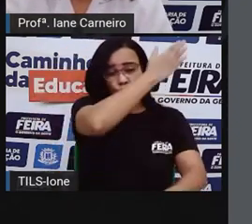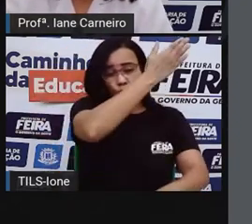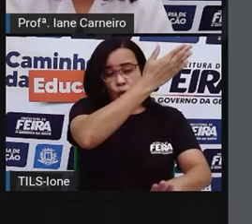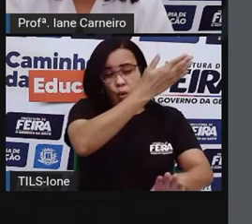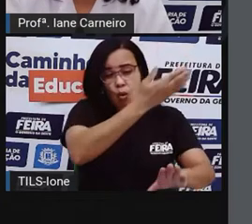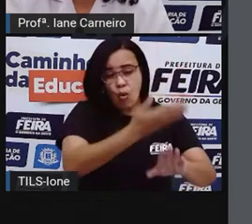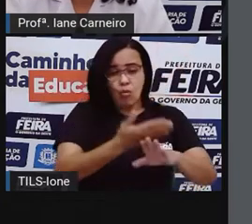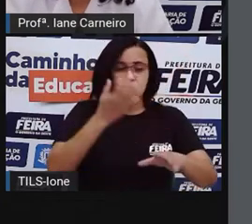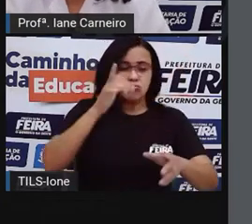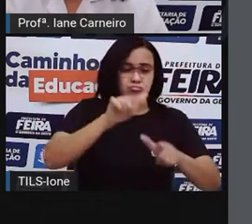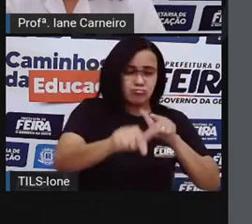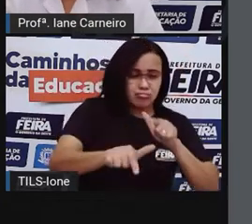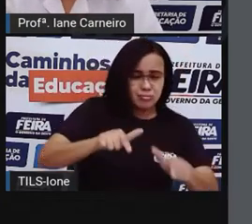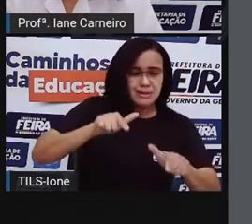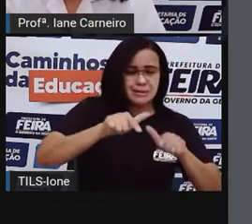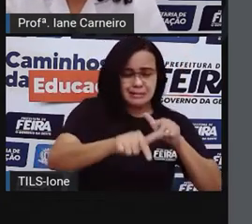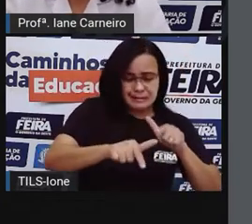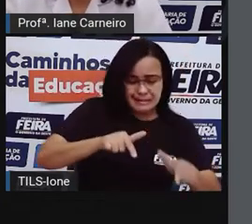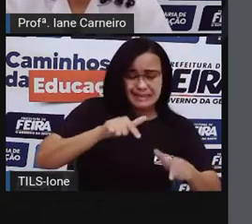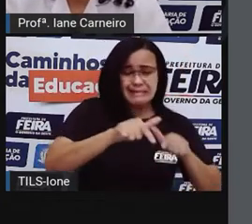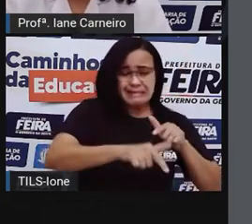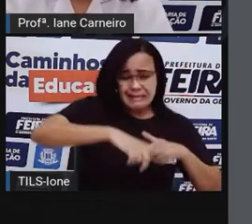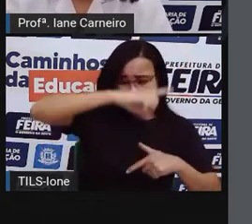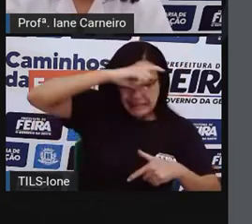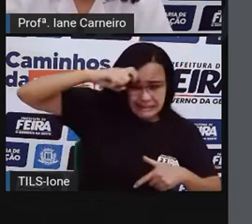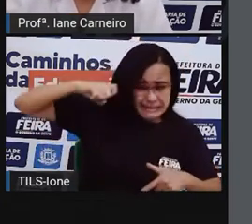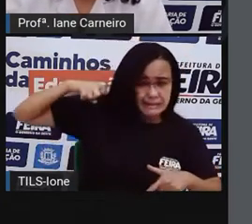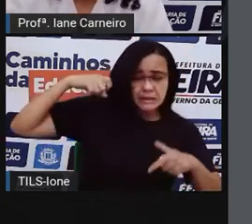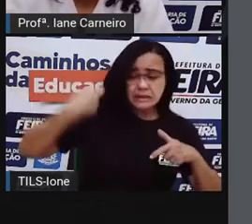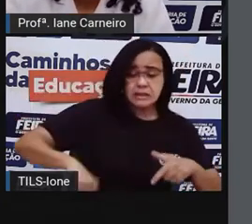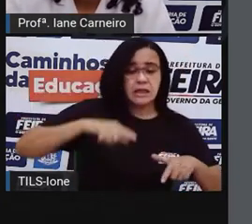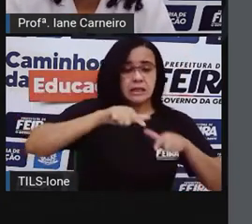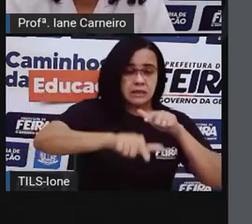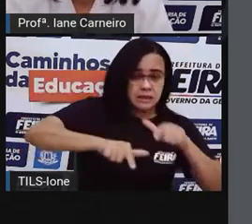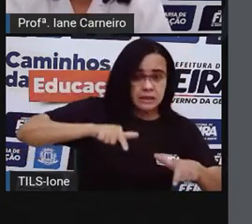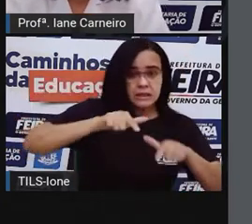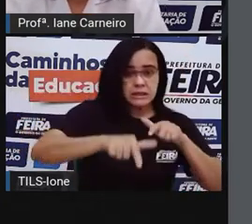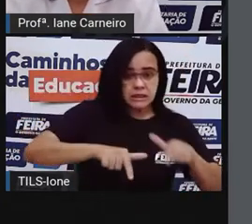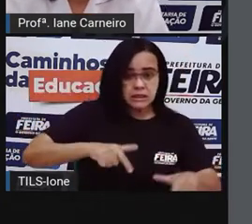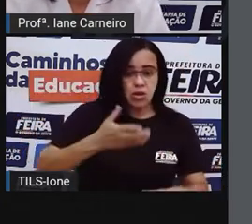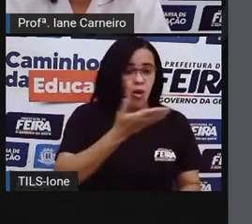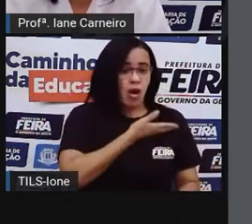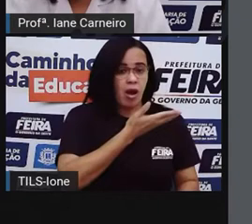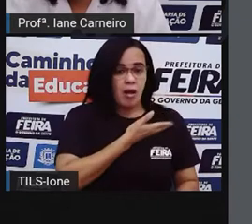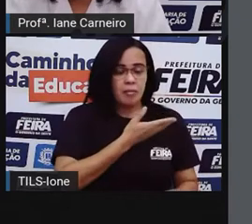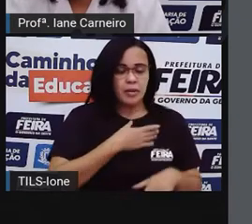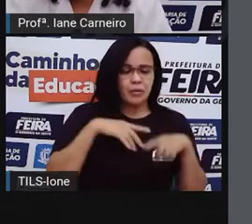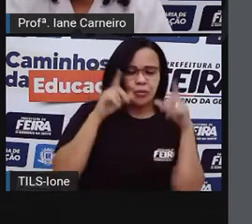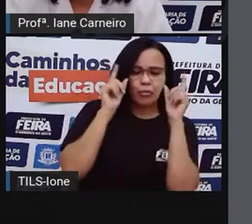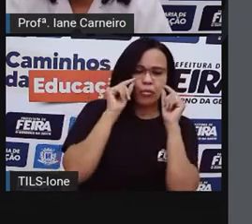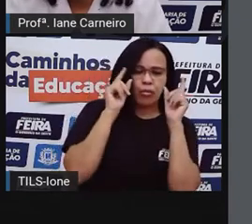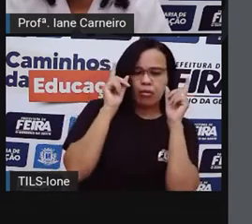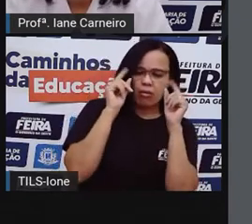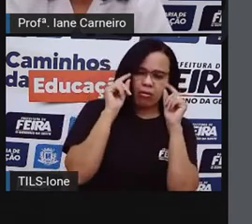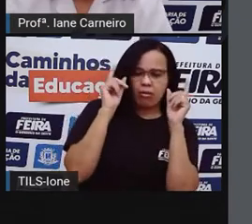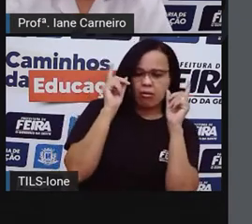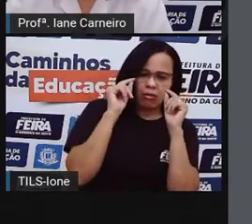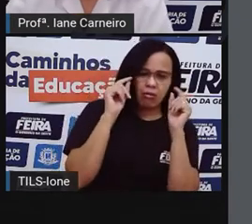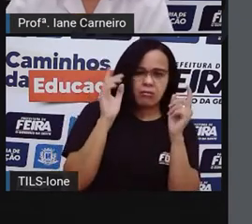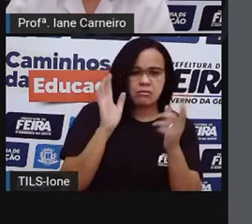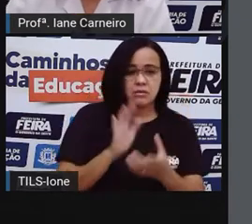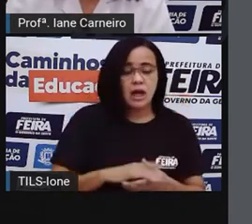cochilavam a sombra das árvores. Chegada a hora de debulhar o milho,